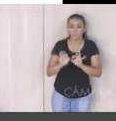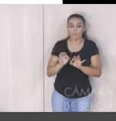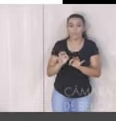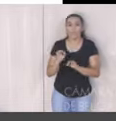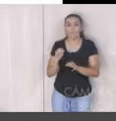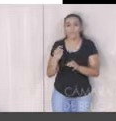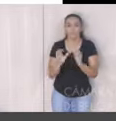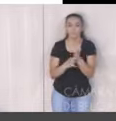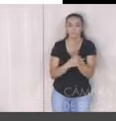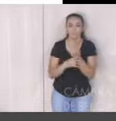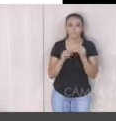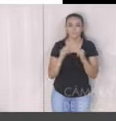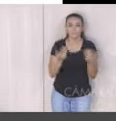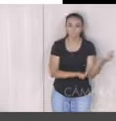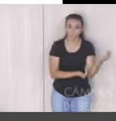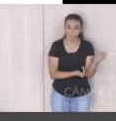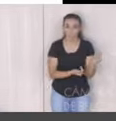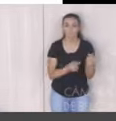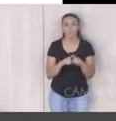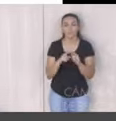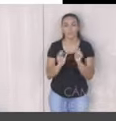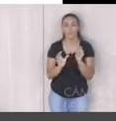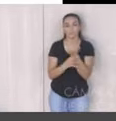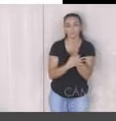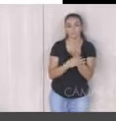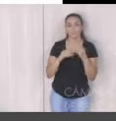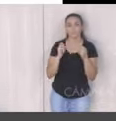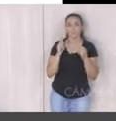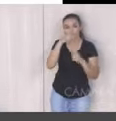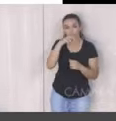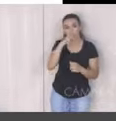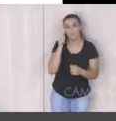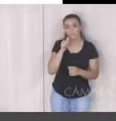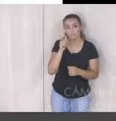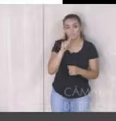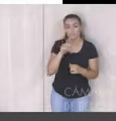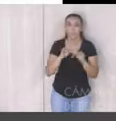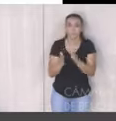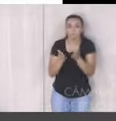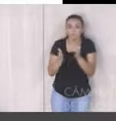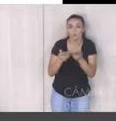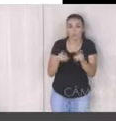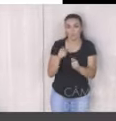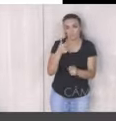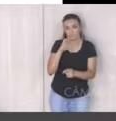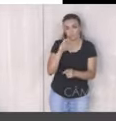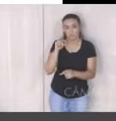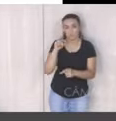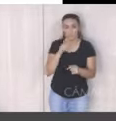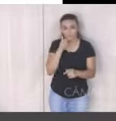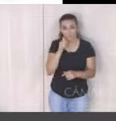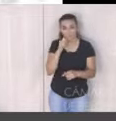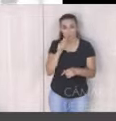criminalidade juvenil e, por fim, prevenção à violência contra a mulher em extrema vulnerabilidade social, 250 mulheres atendidas